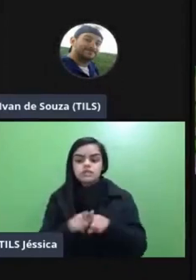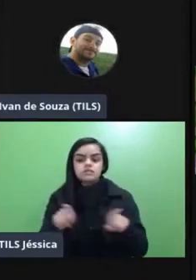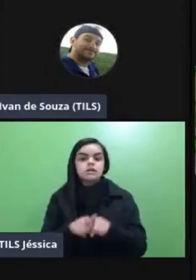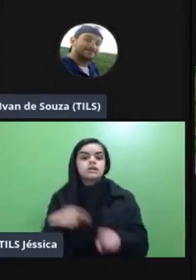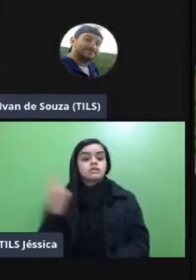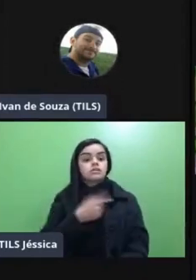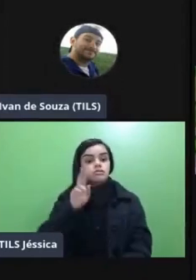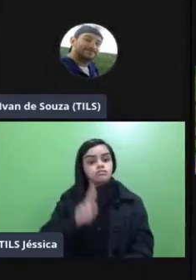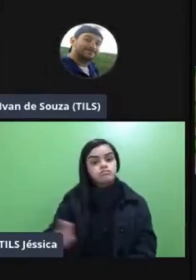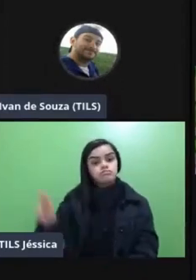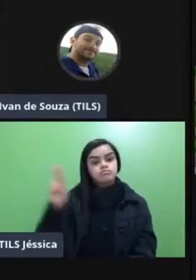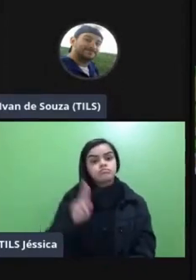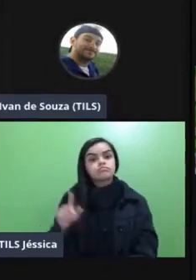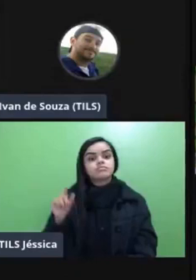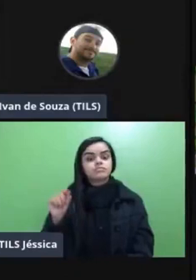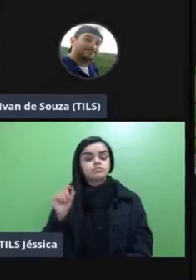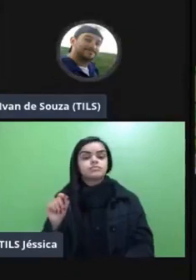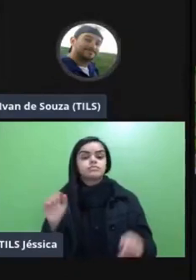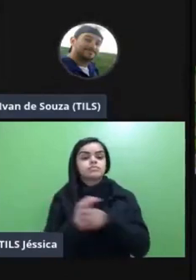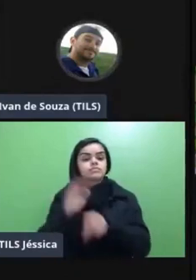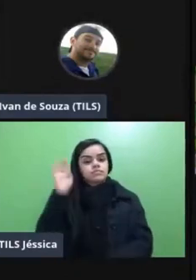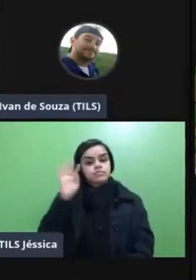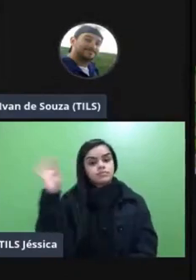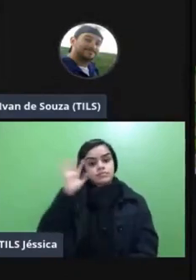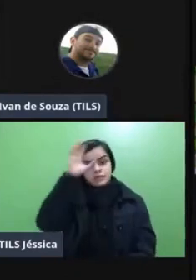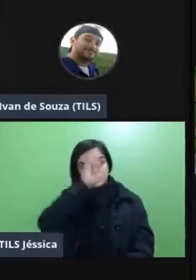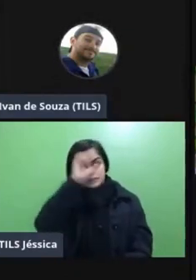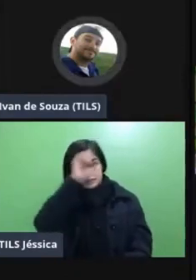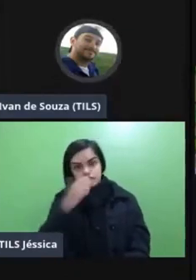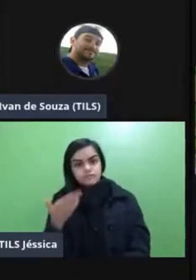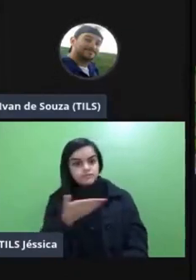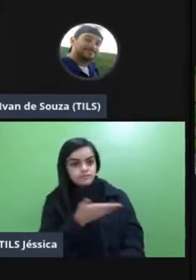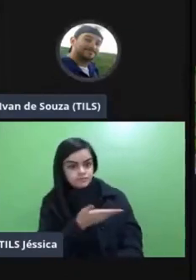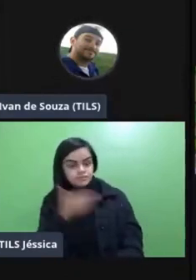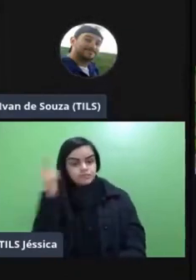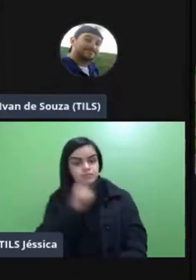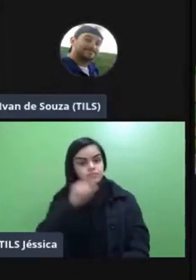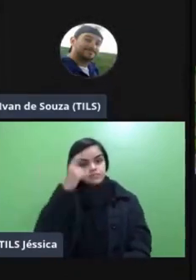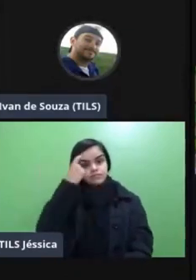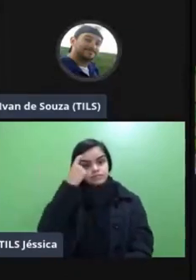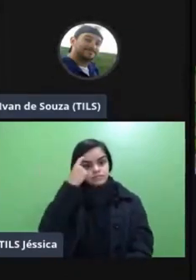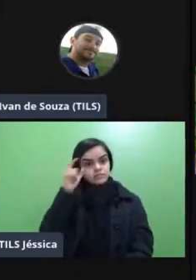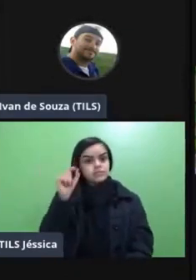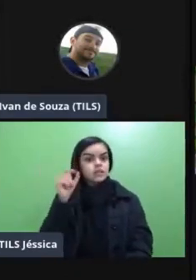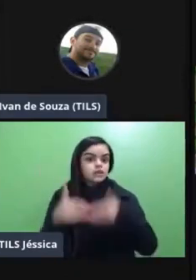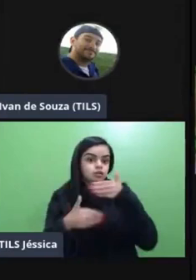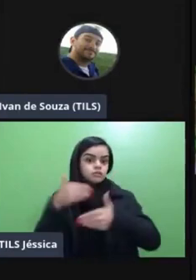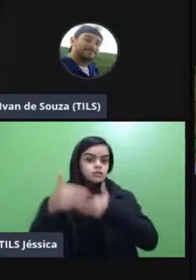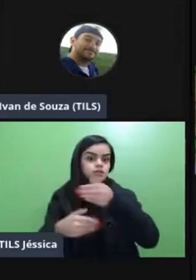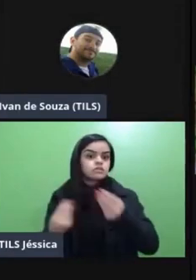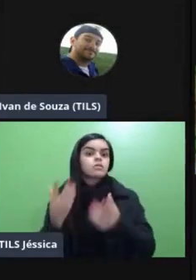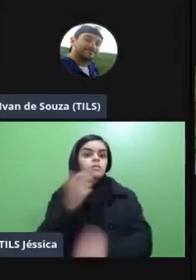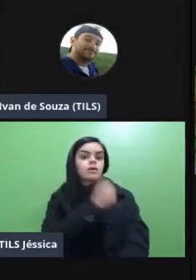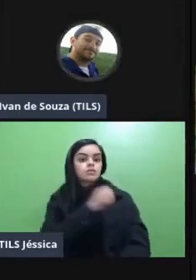bastante no na teoria nas teorias da aprendizagem a taxonomia de bloom para pensar no no processo de como estudante